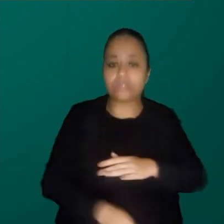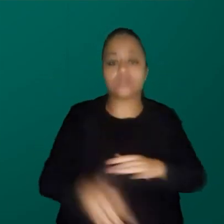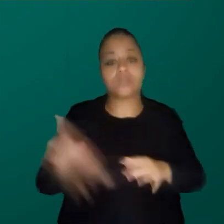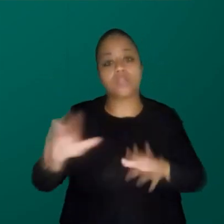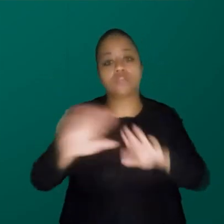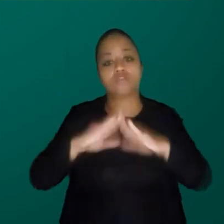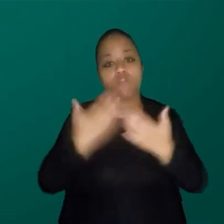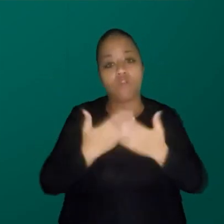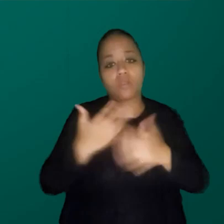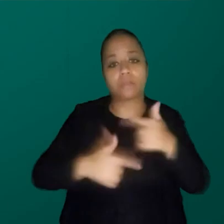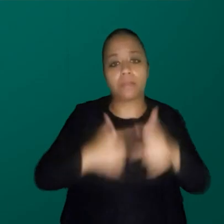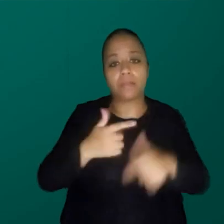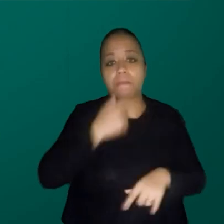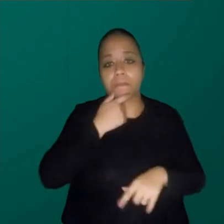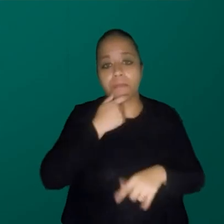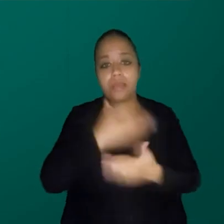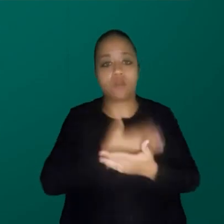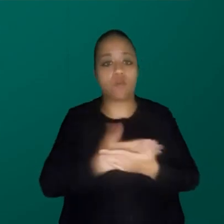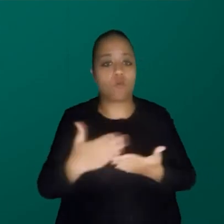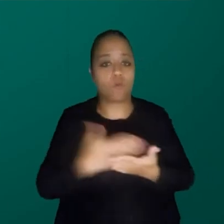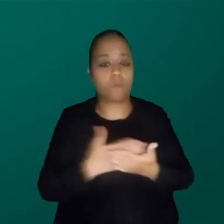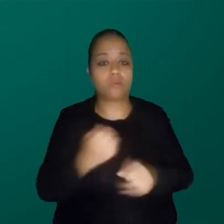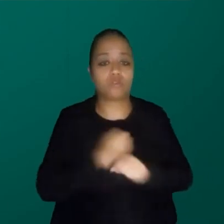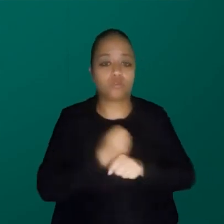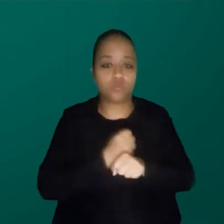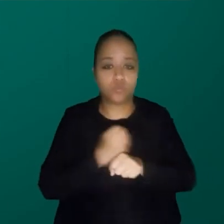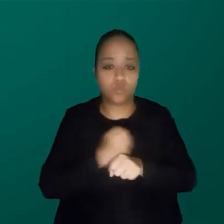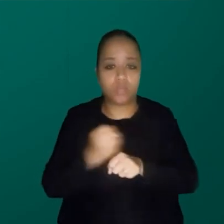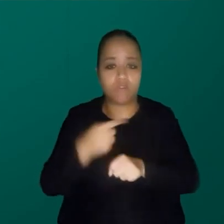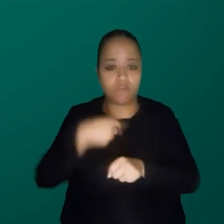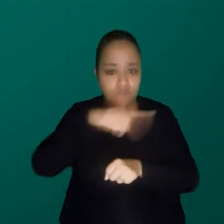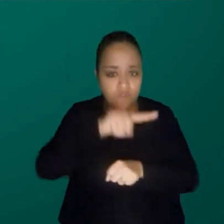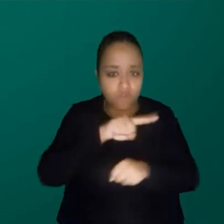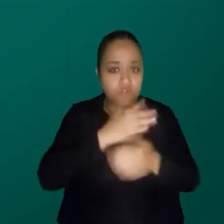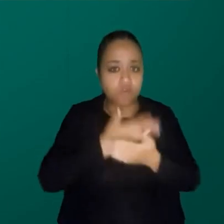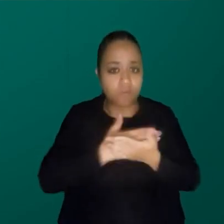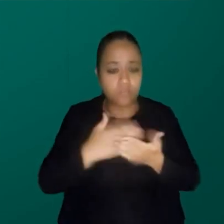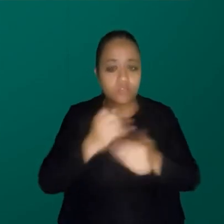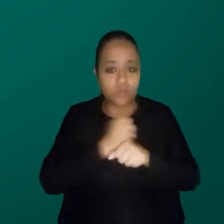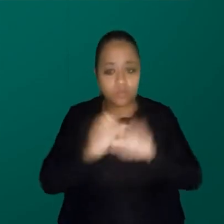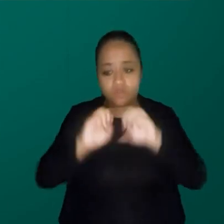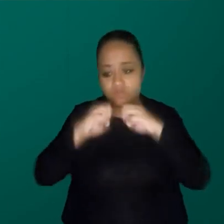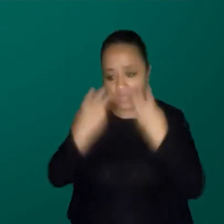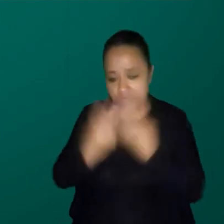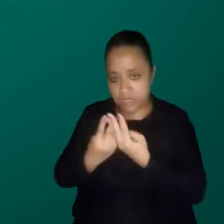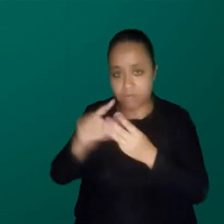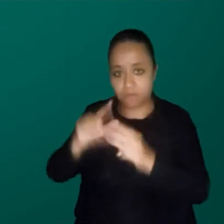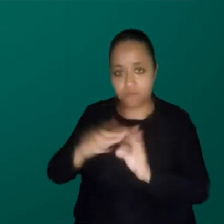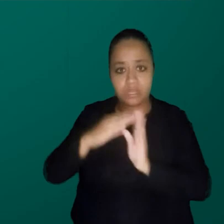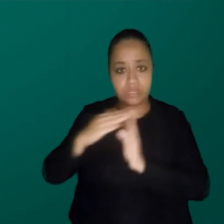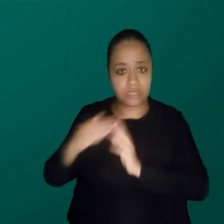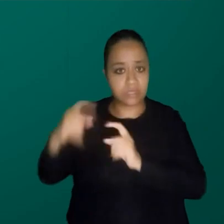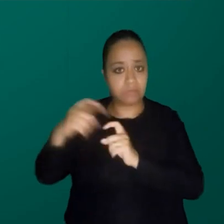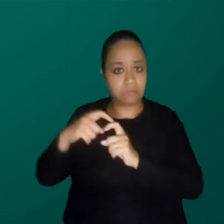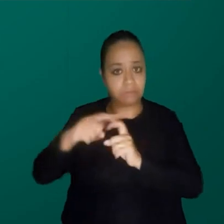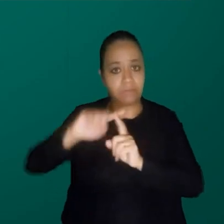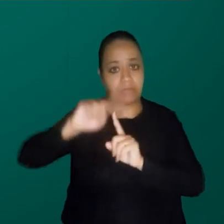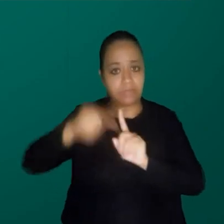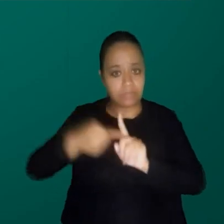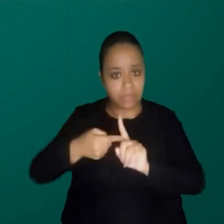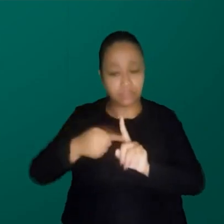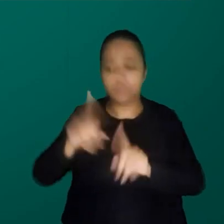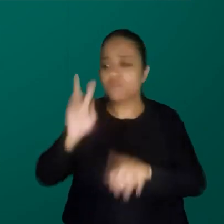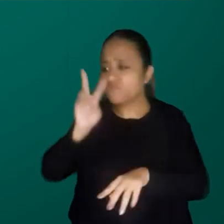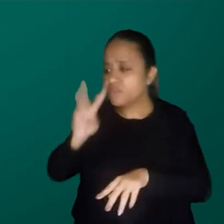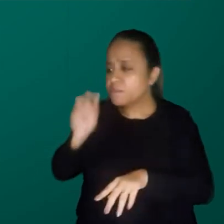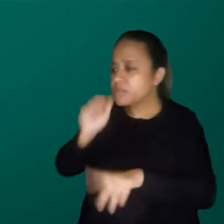trabalhei na Penha, no início do ano, eu fui no início do ano, fiz oficina e depois eu saí de licença maternidade e voltei para o fechamento. Aí tinha uma